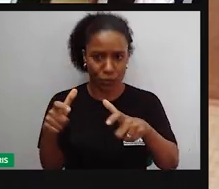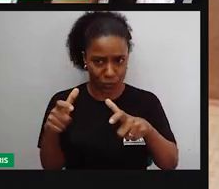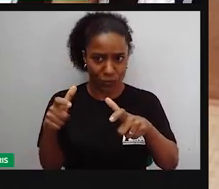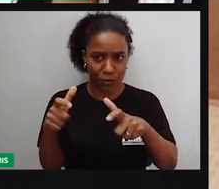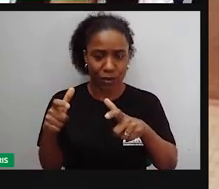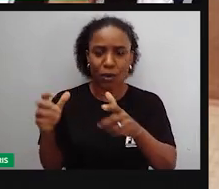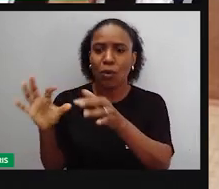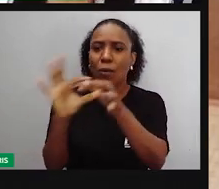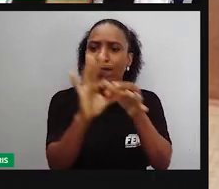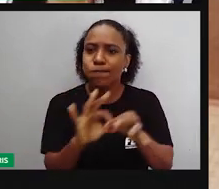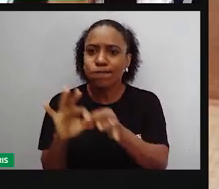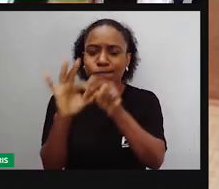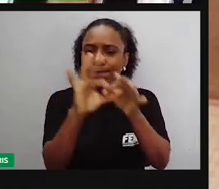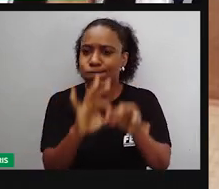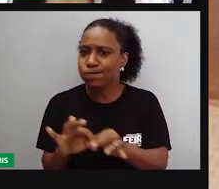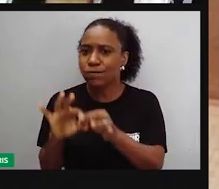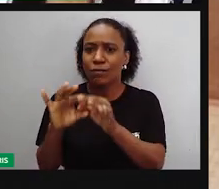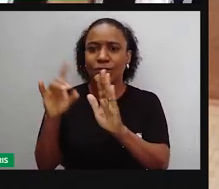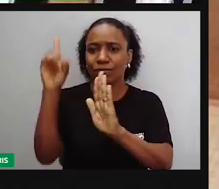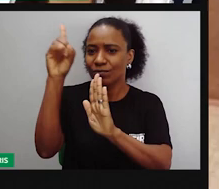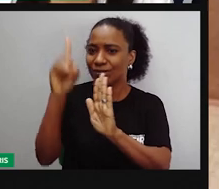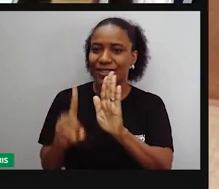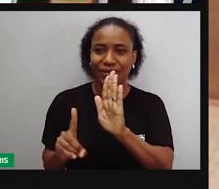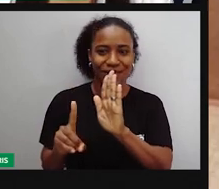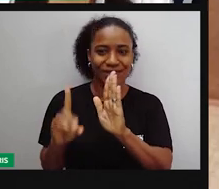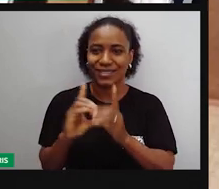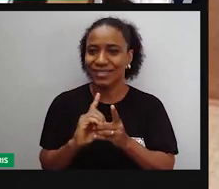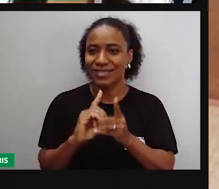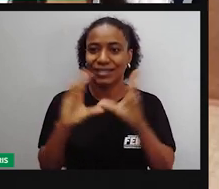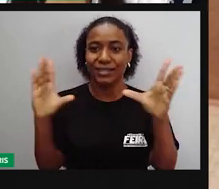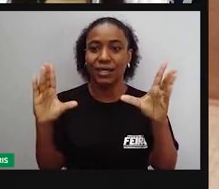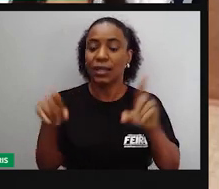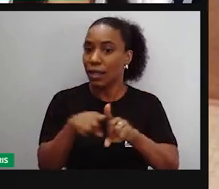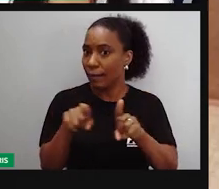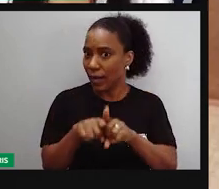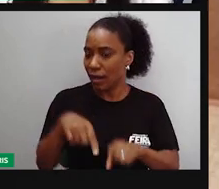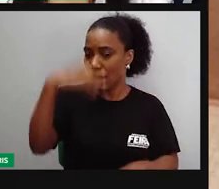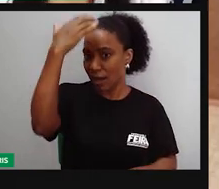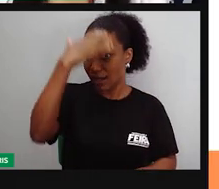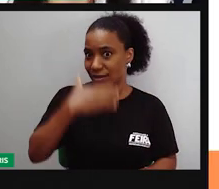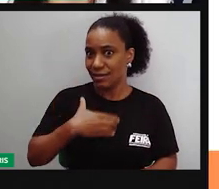democracia e também ao exercício da cidadania, né?